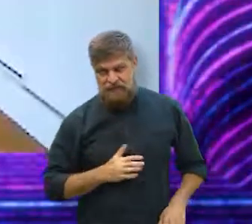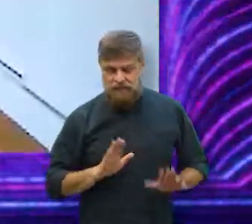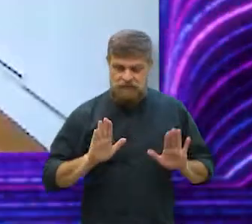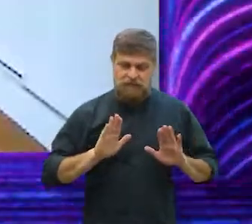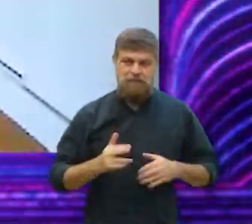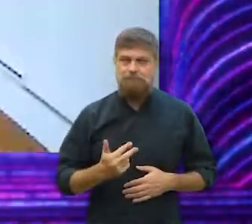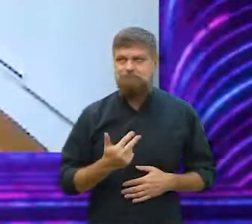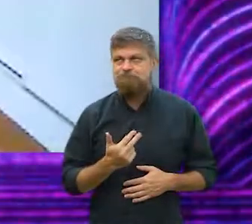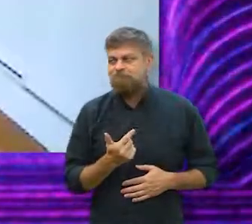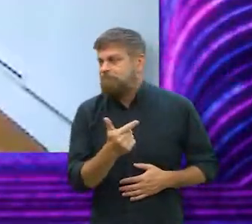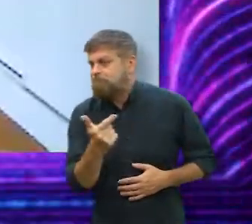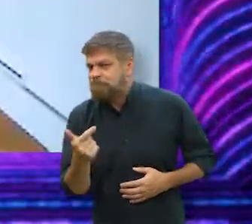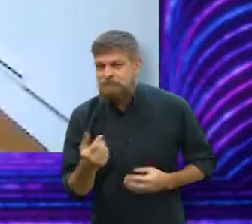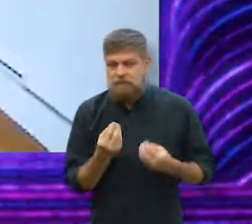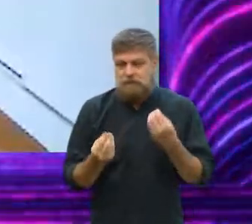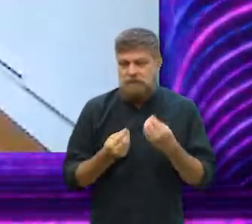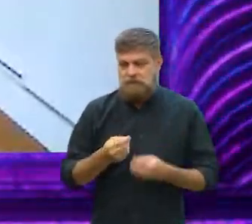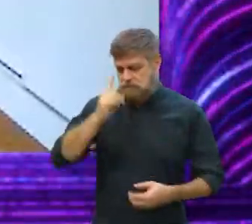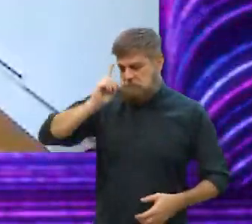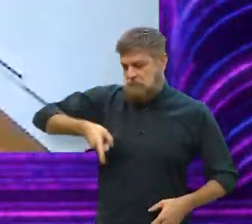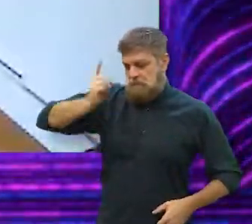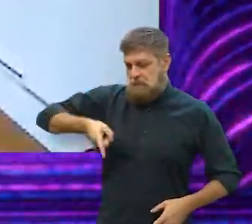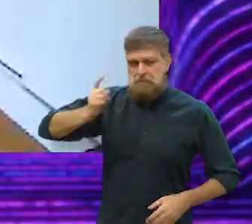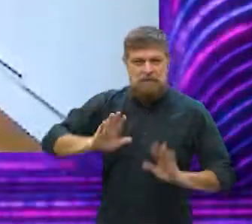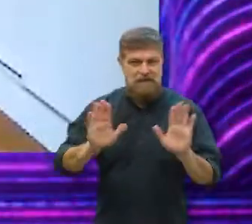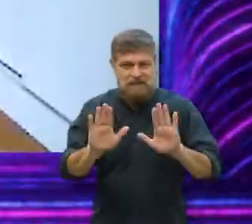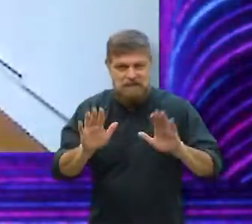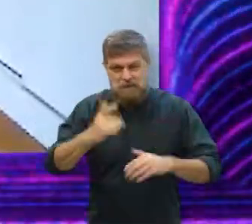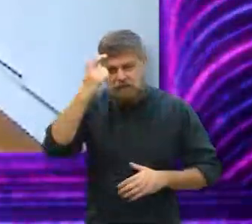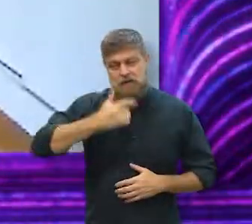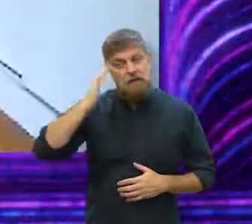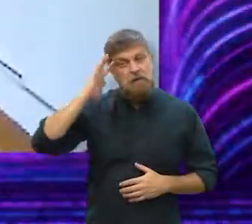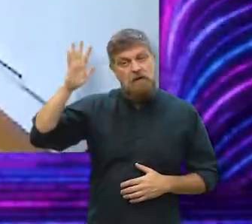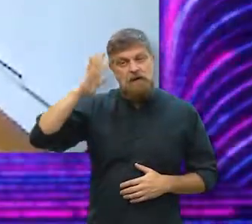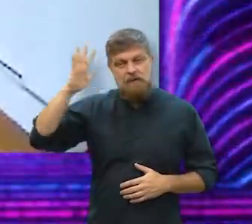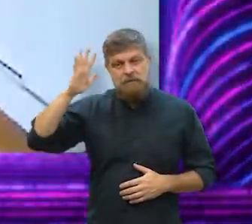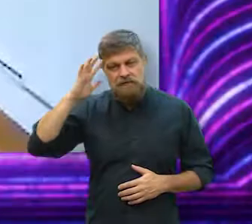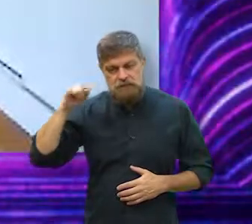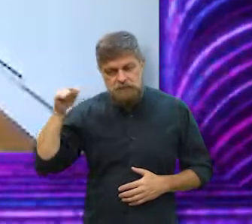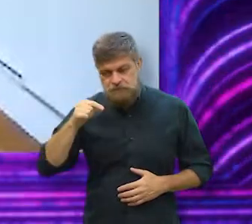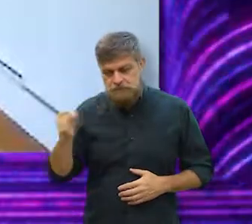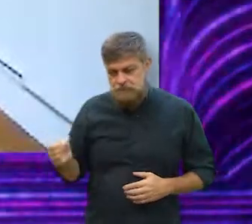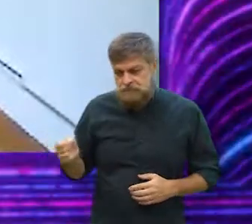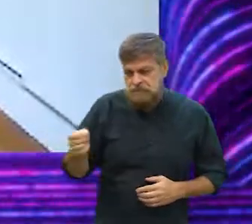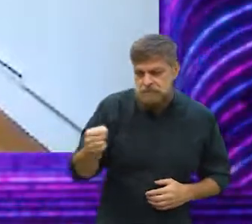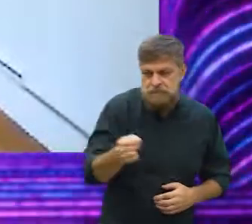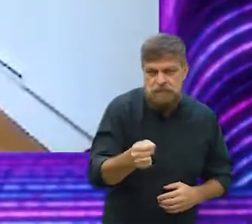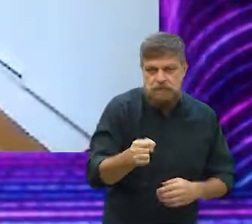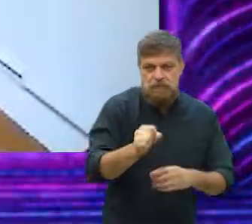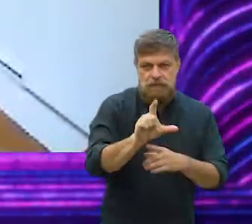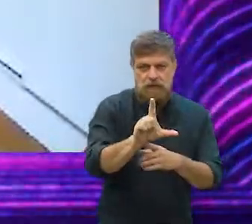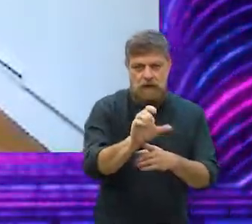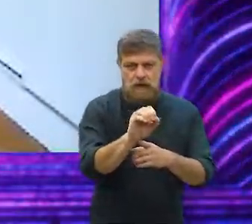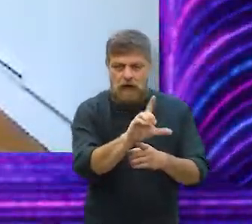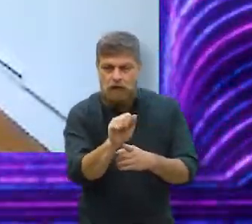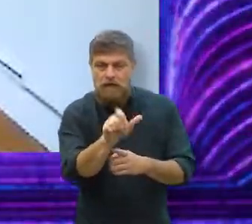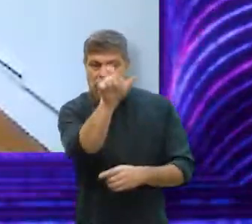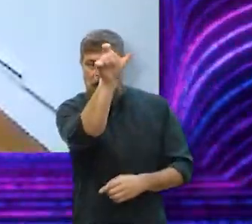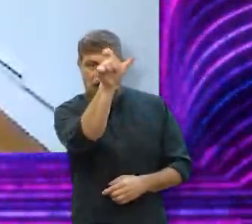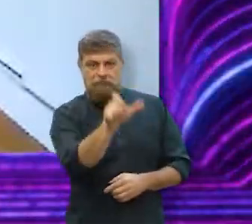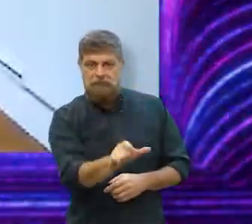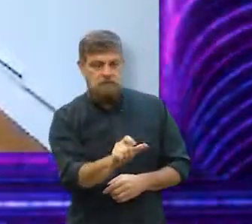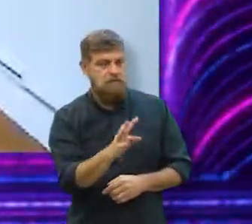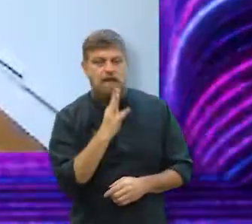autora no fim não tem tanta, tanta voz, assim, mas eu imagino que, nesse caso específico, a Lola pudesse ser uma atriz